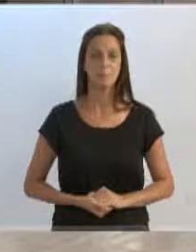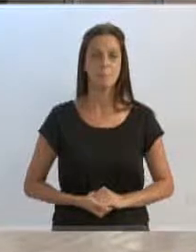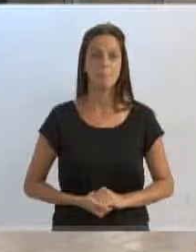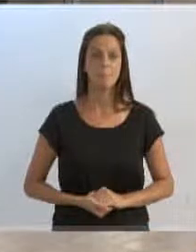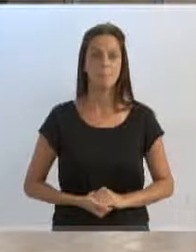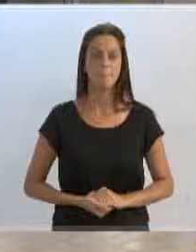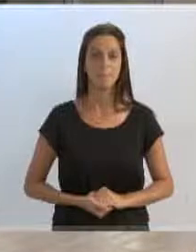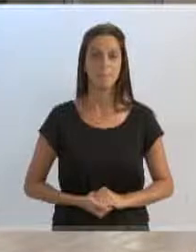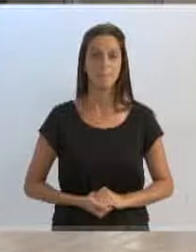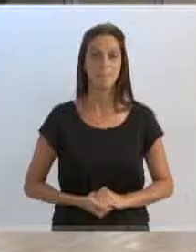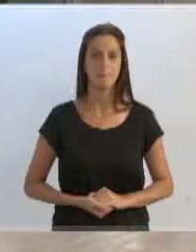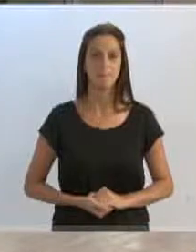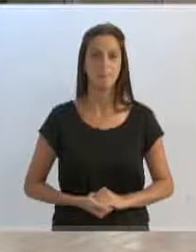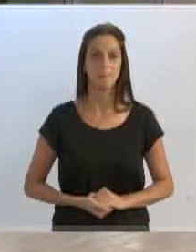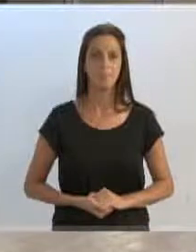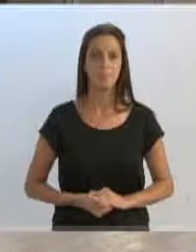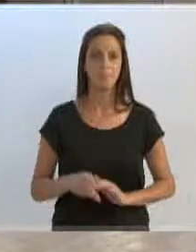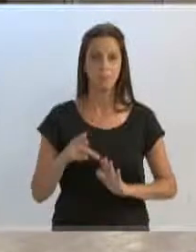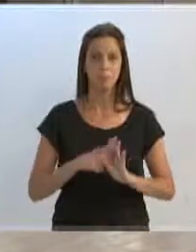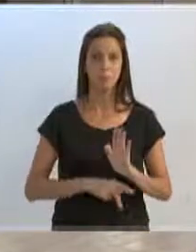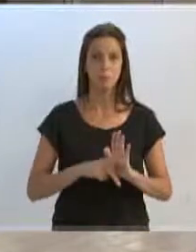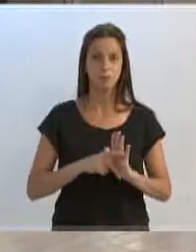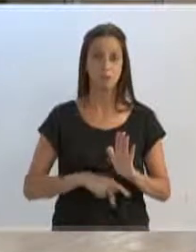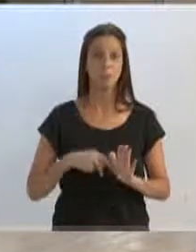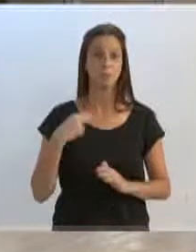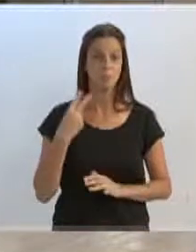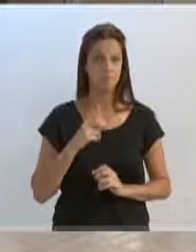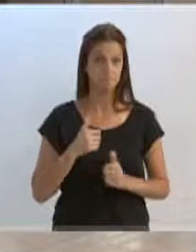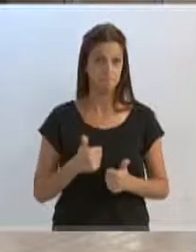Isso, estamos votando já o projeto, senhores vereadores.